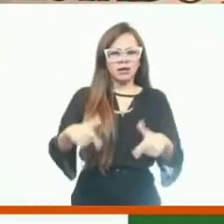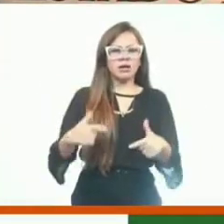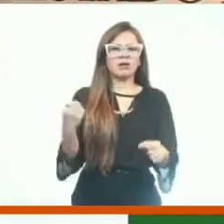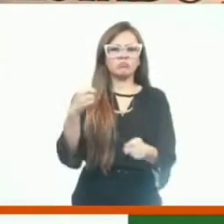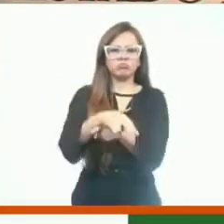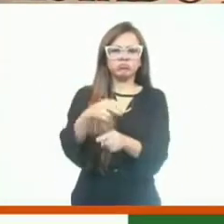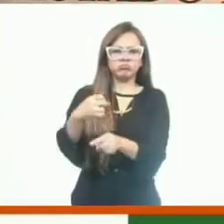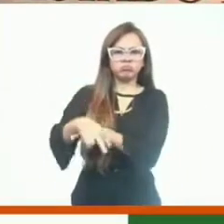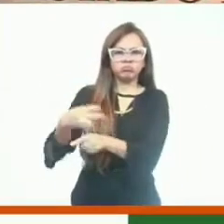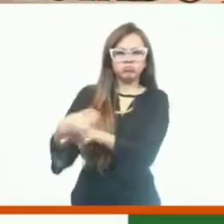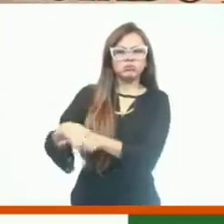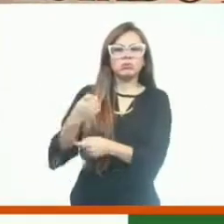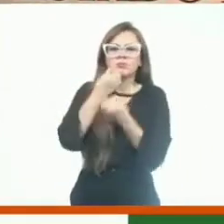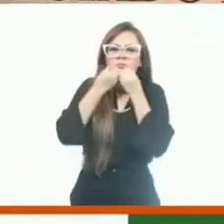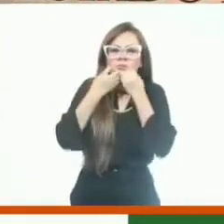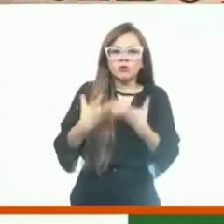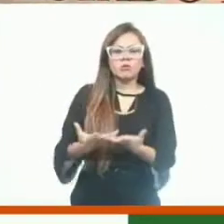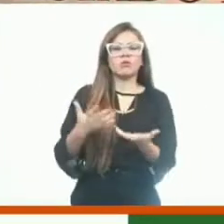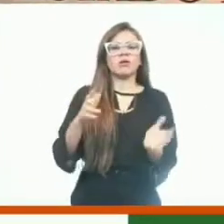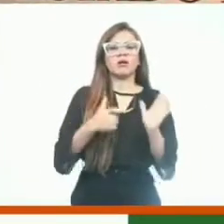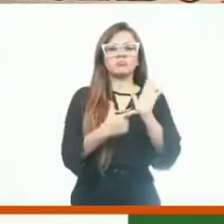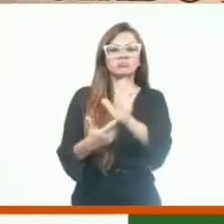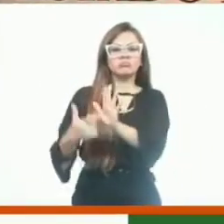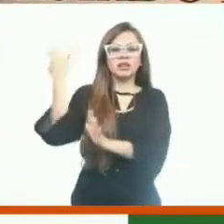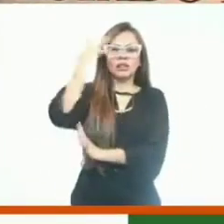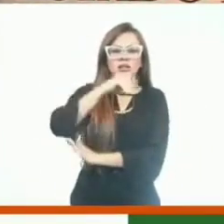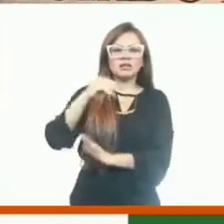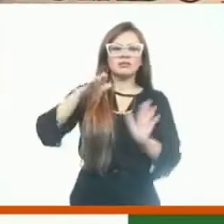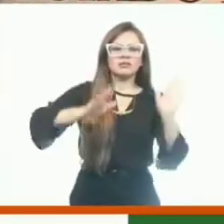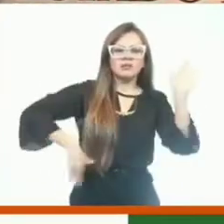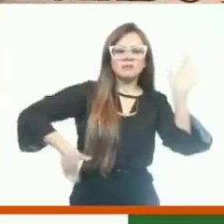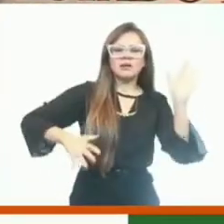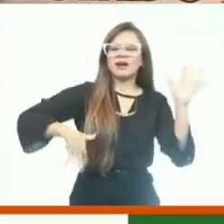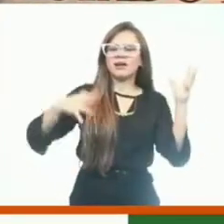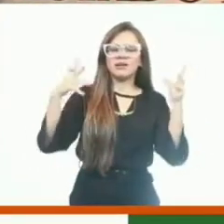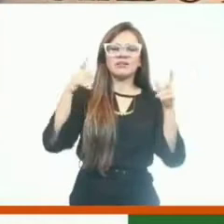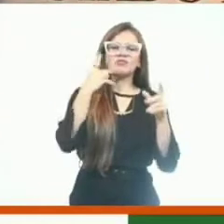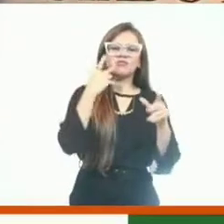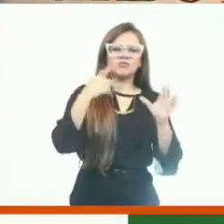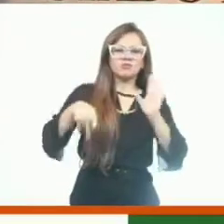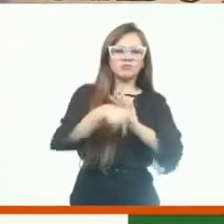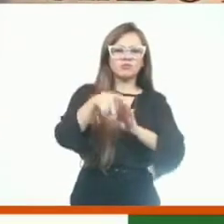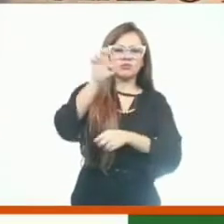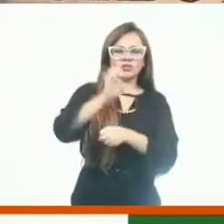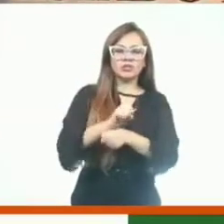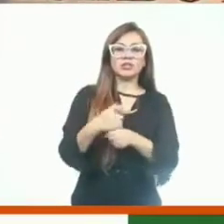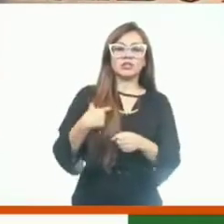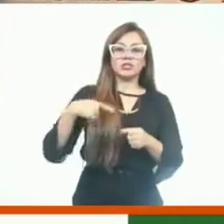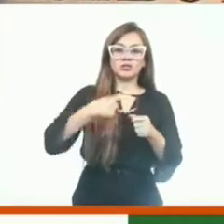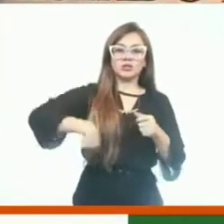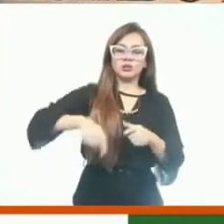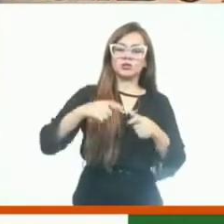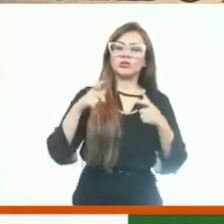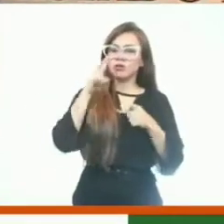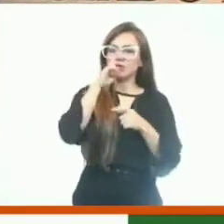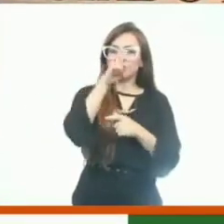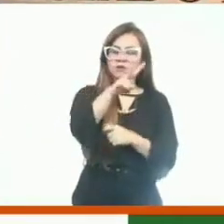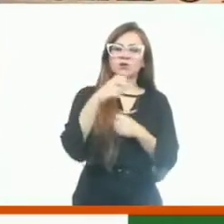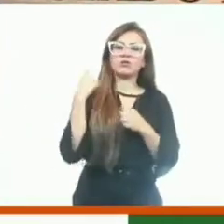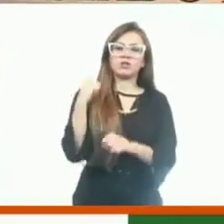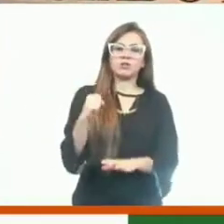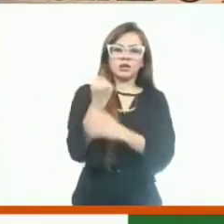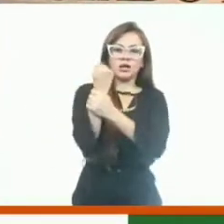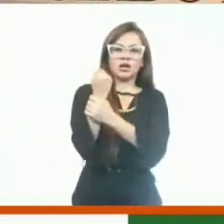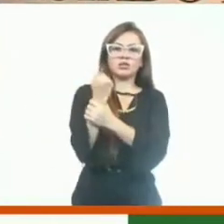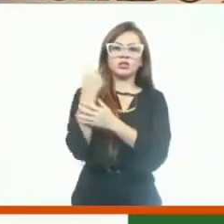importante do Ceará, pelas belas praias e litoral que nós temos, e o Estado tem feito fortes investimentos para garantir